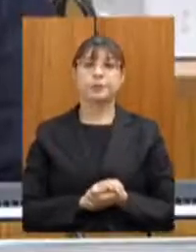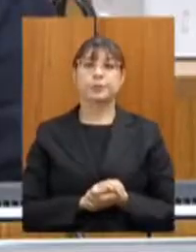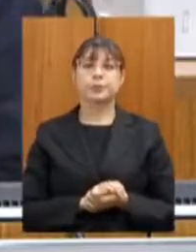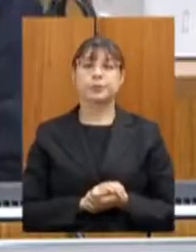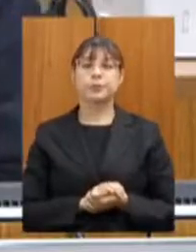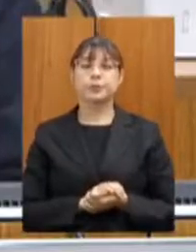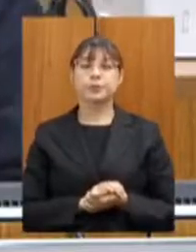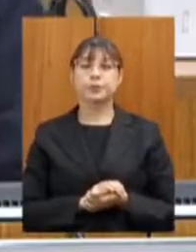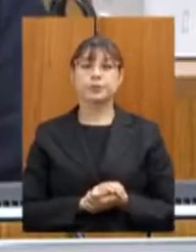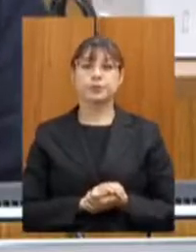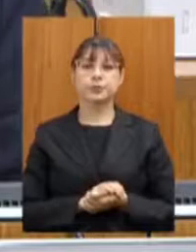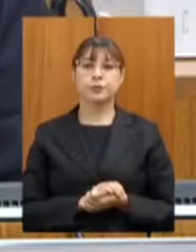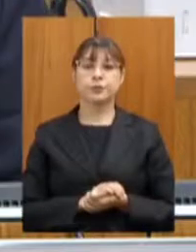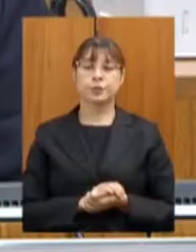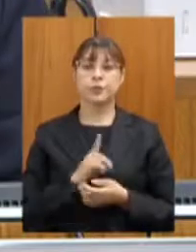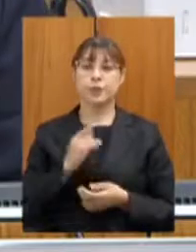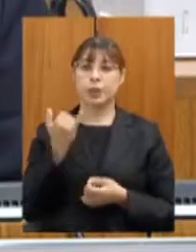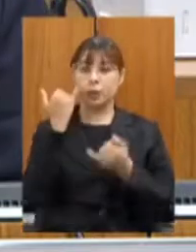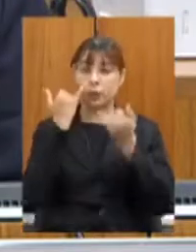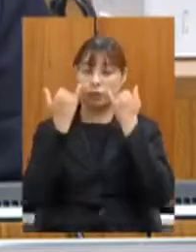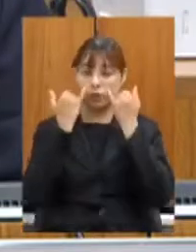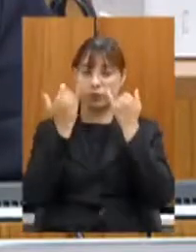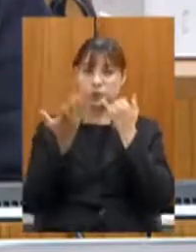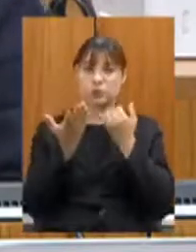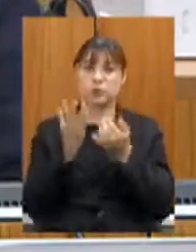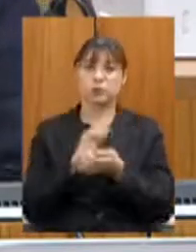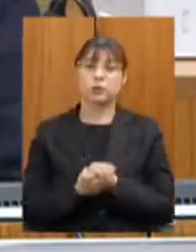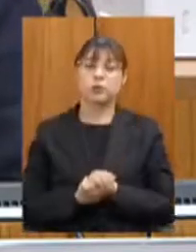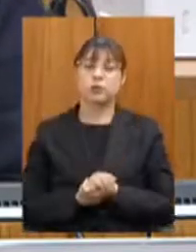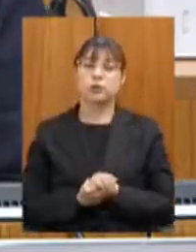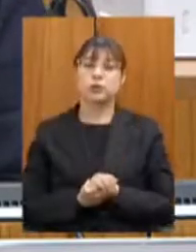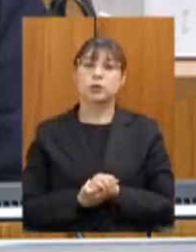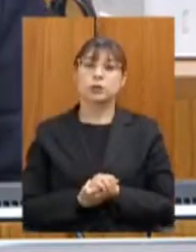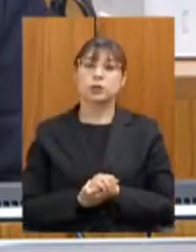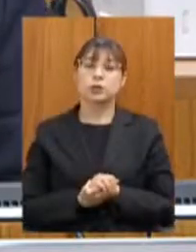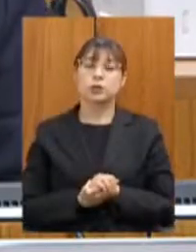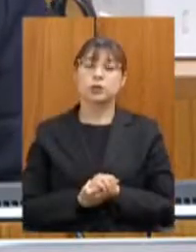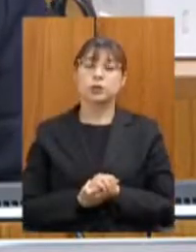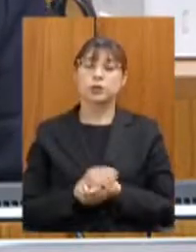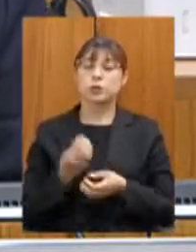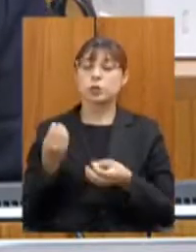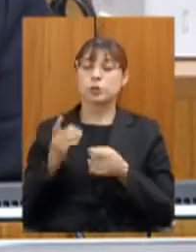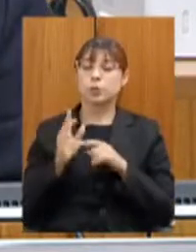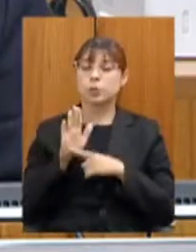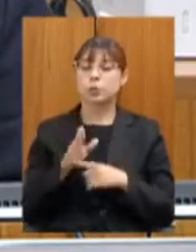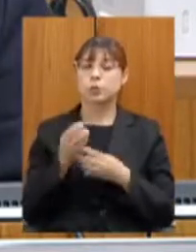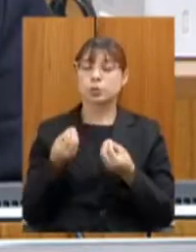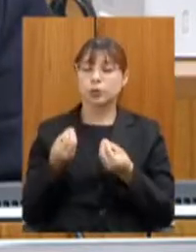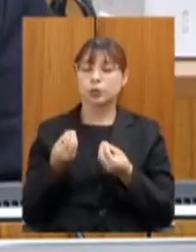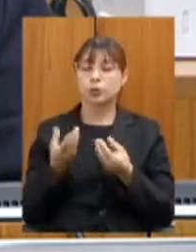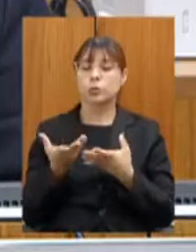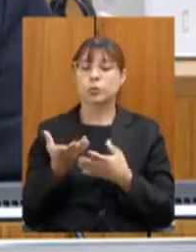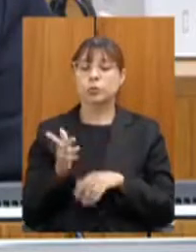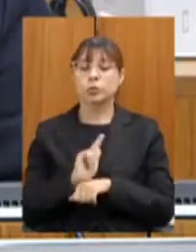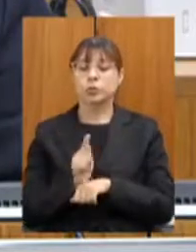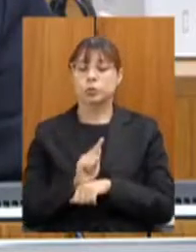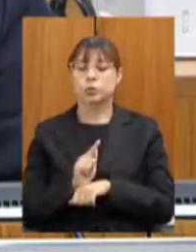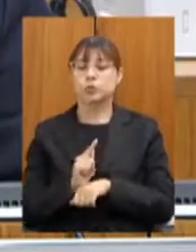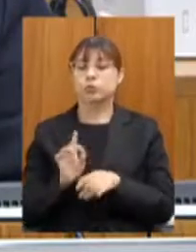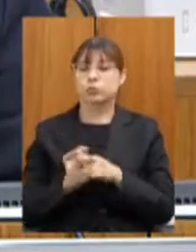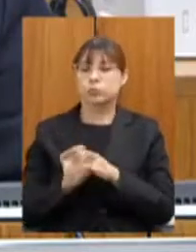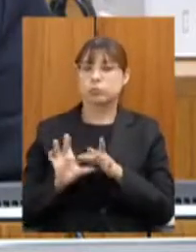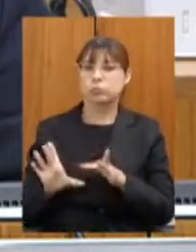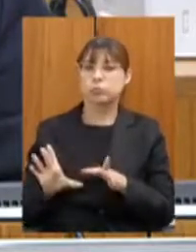Aqui é um dado da Confederação Nacional de Transportes, que mostra como a gestão concedida, ela é,